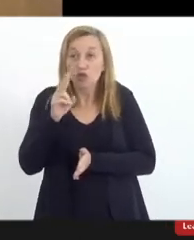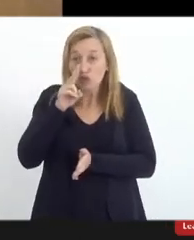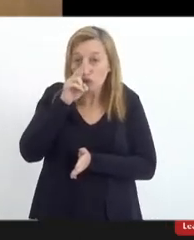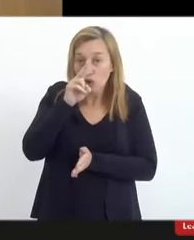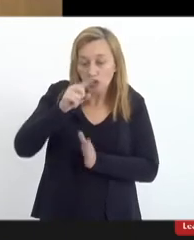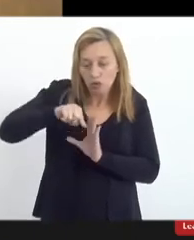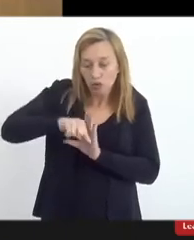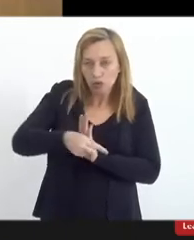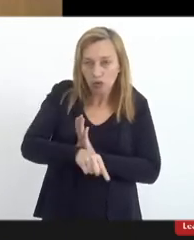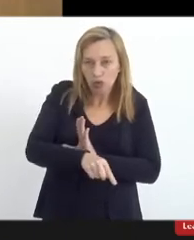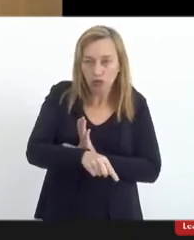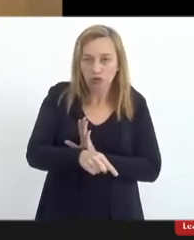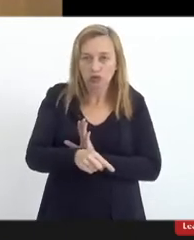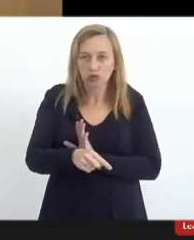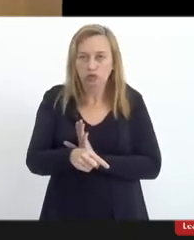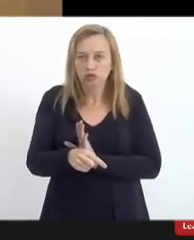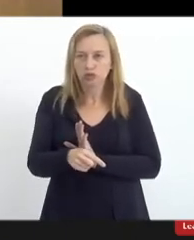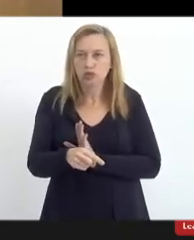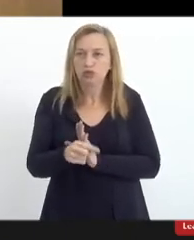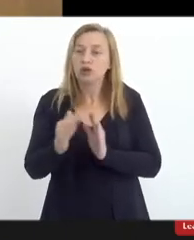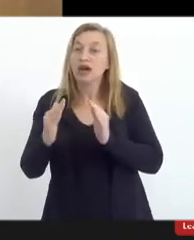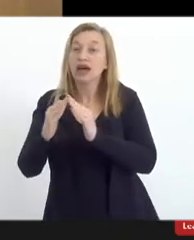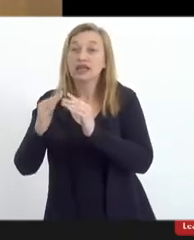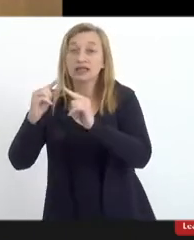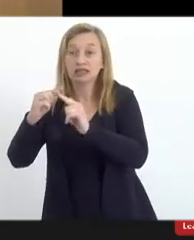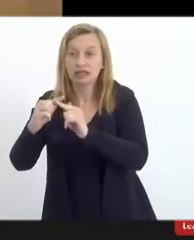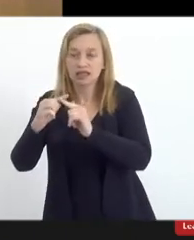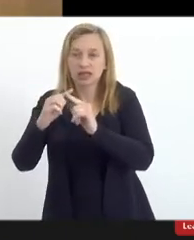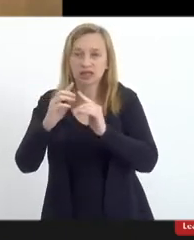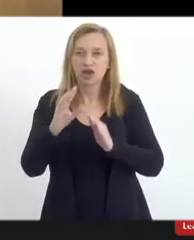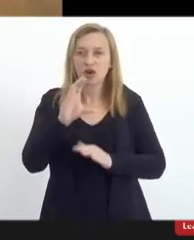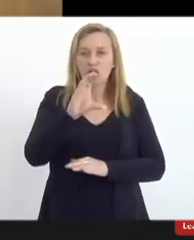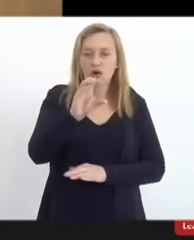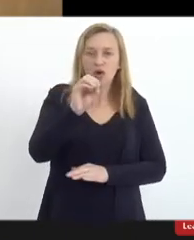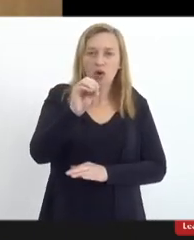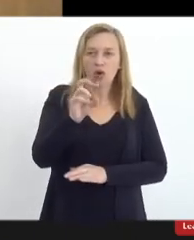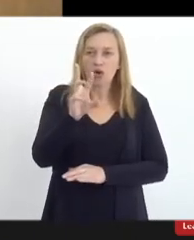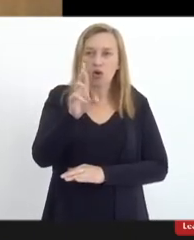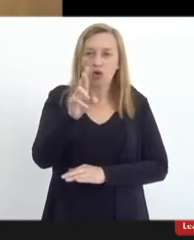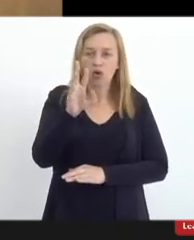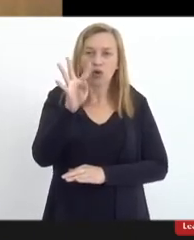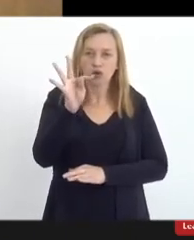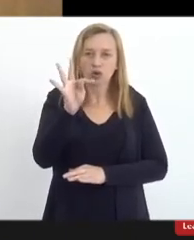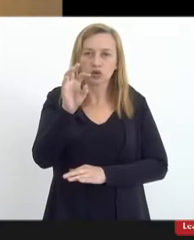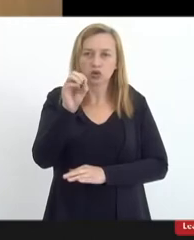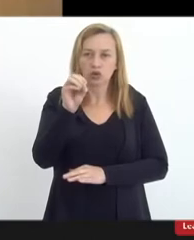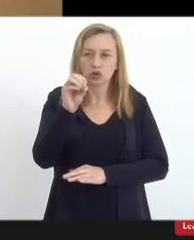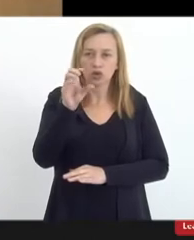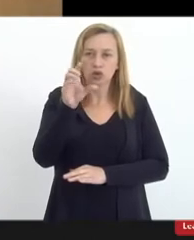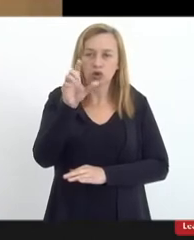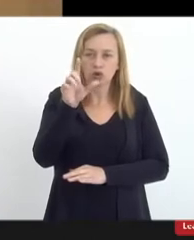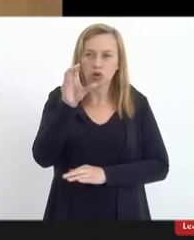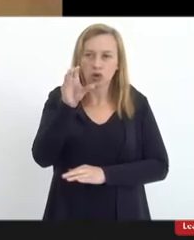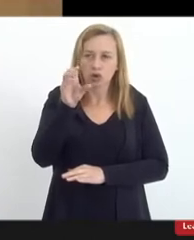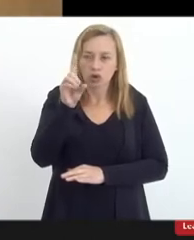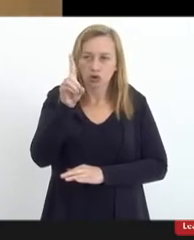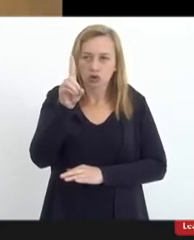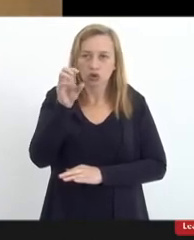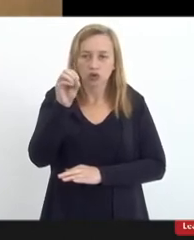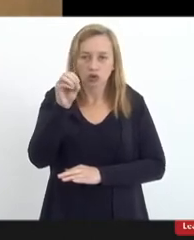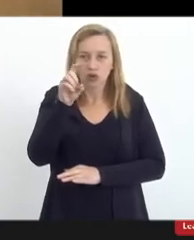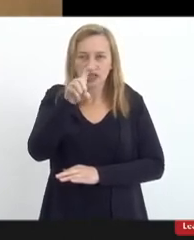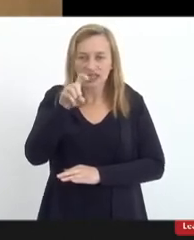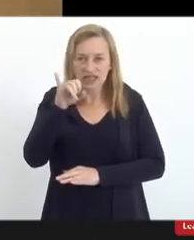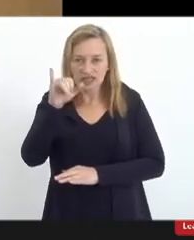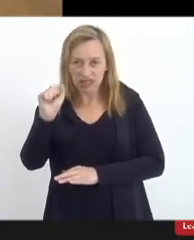profundo, com as igrejas ortodoxas, essas que foram oriundas do grande cisma